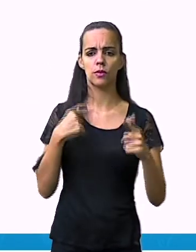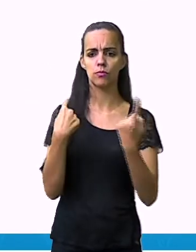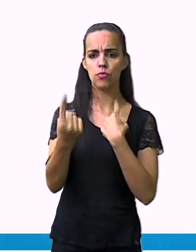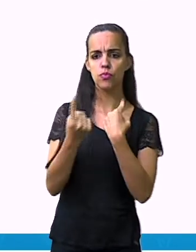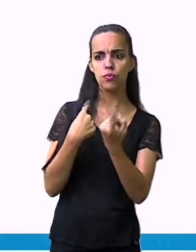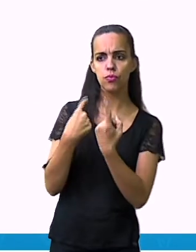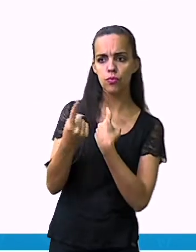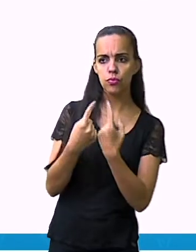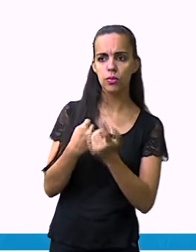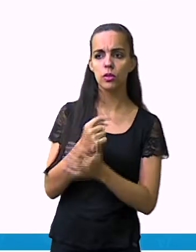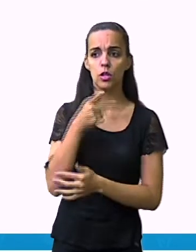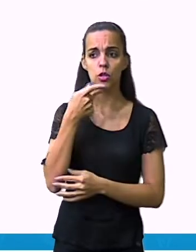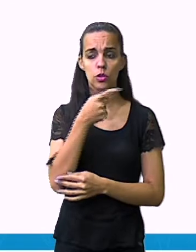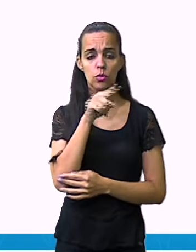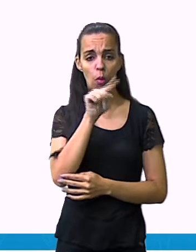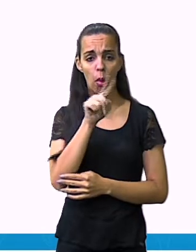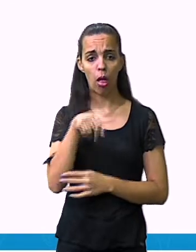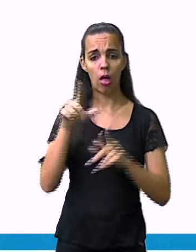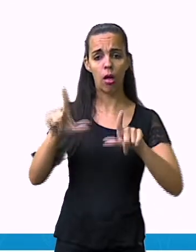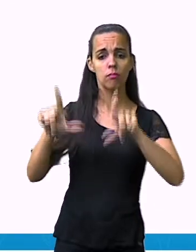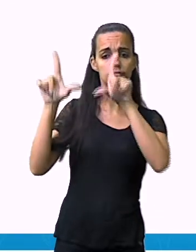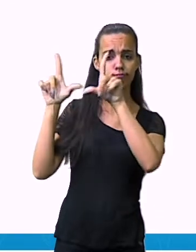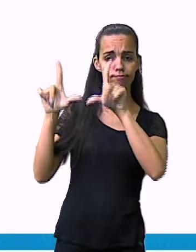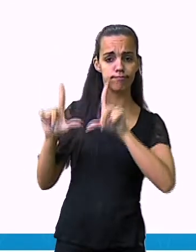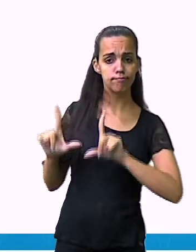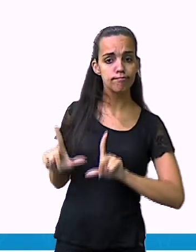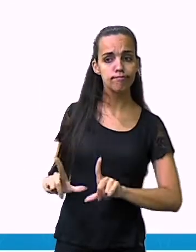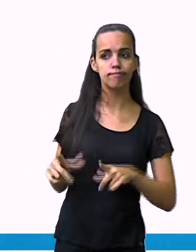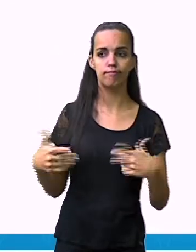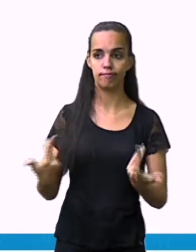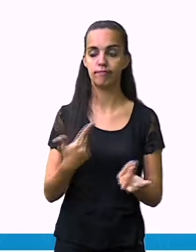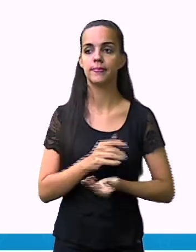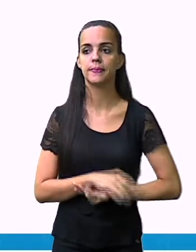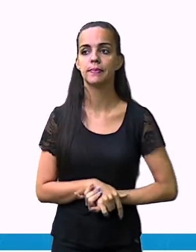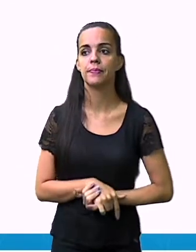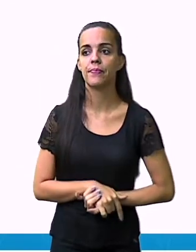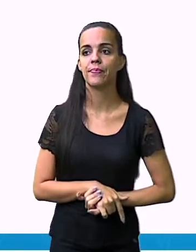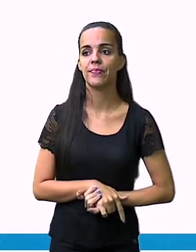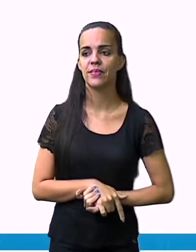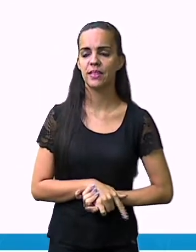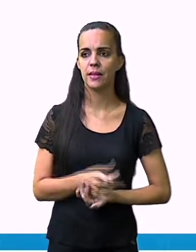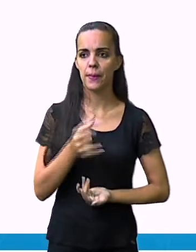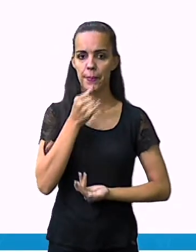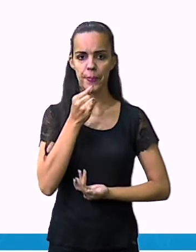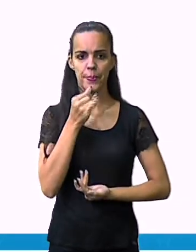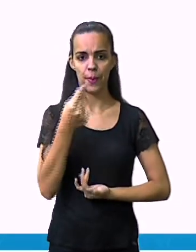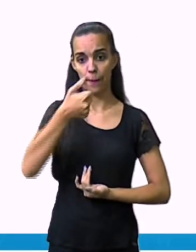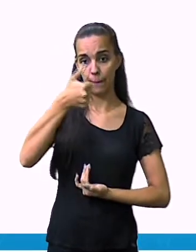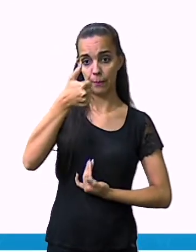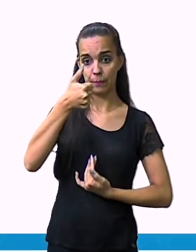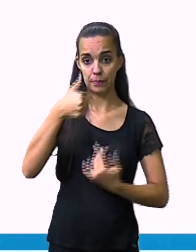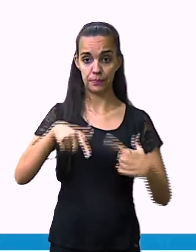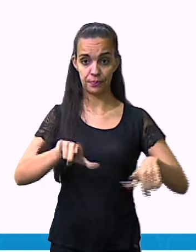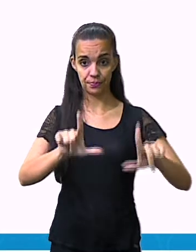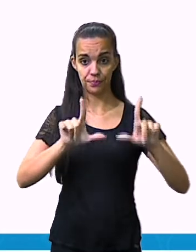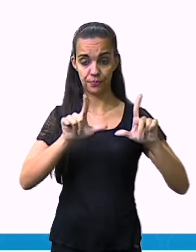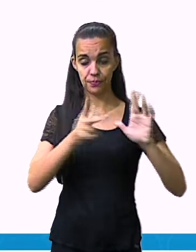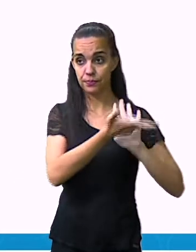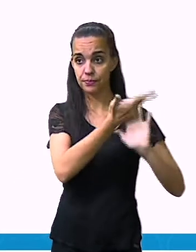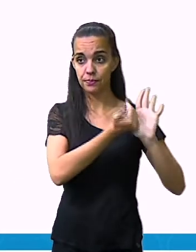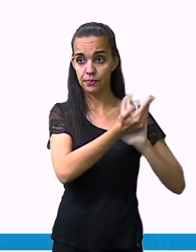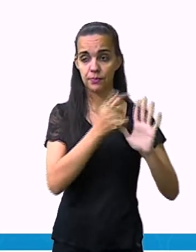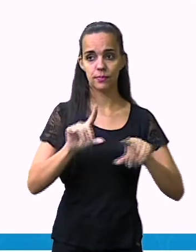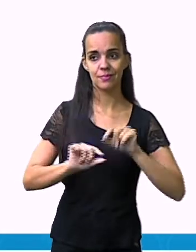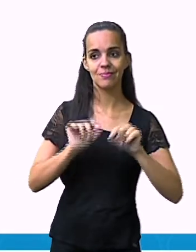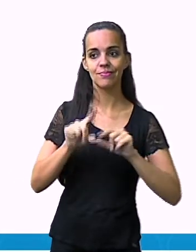sobre essas placas. Então, aqui nós vamos reforçar. A primeira imagem aí, ó, nós temos no caso